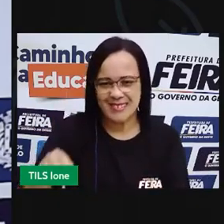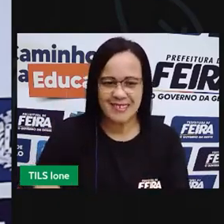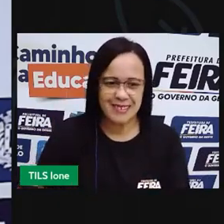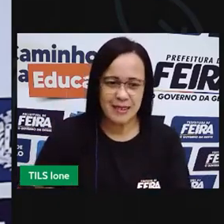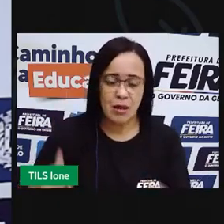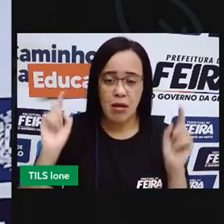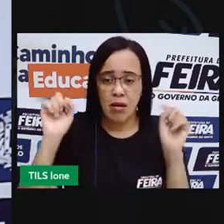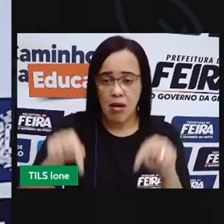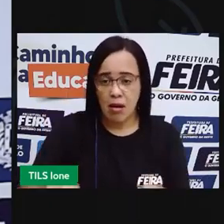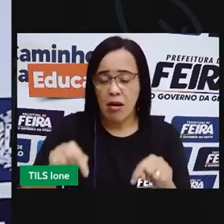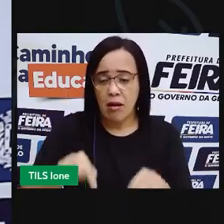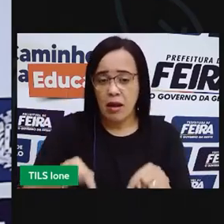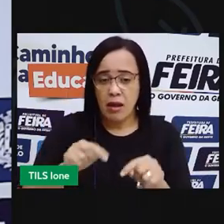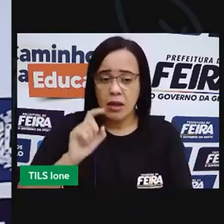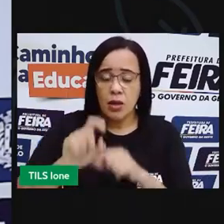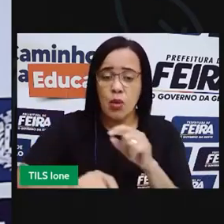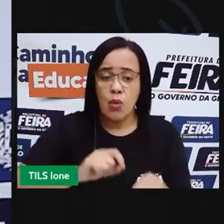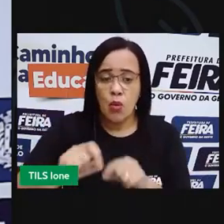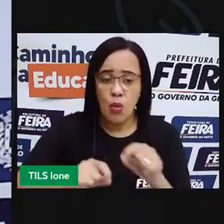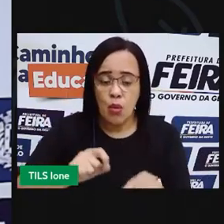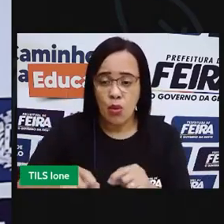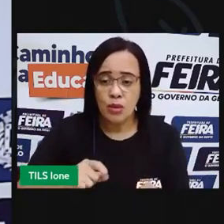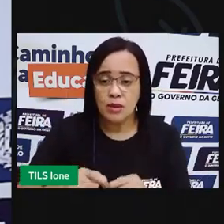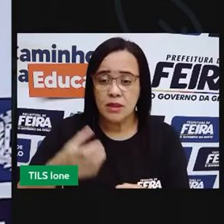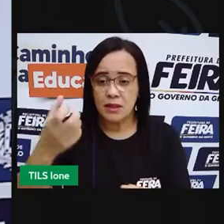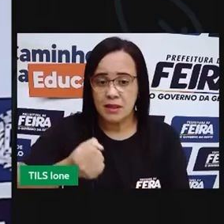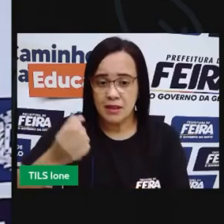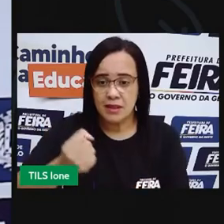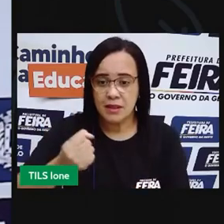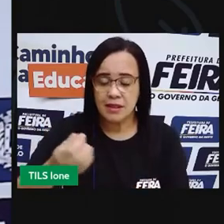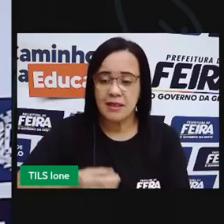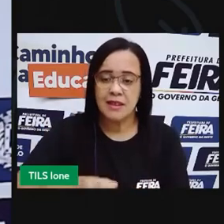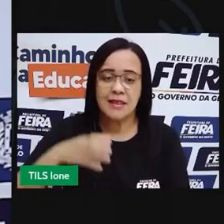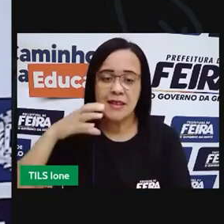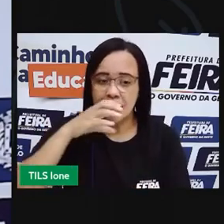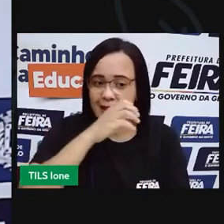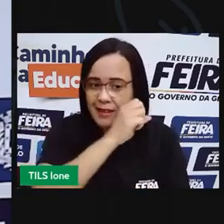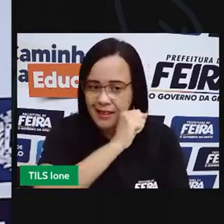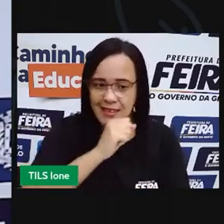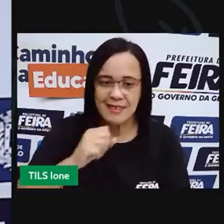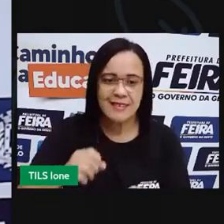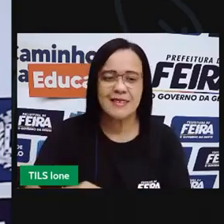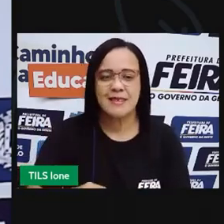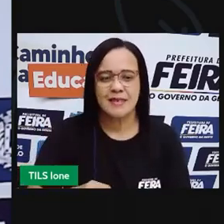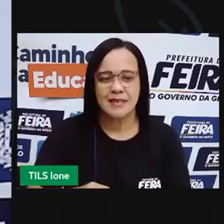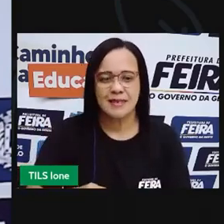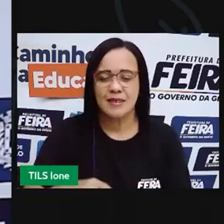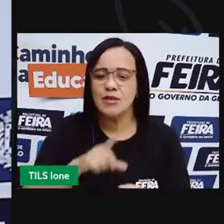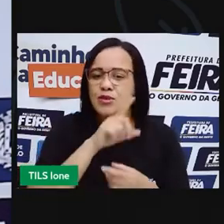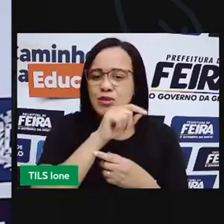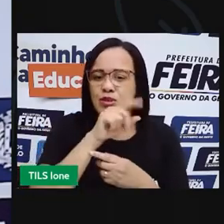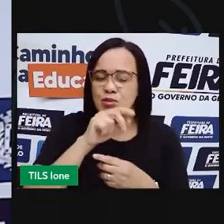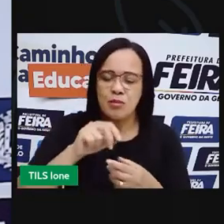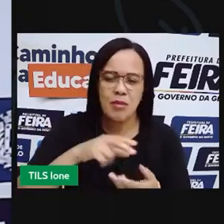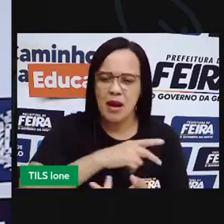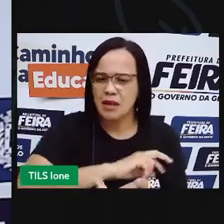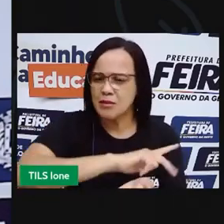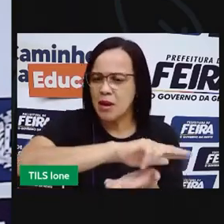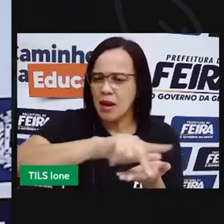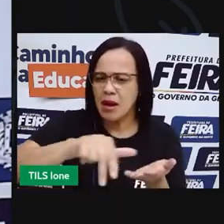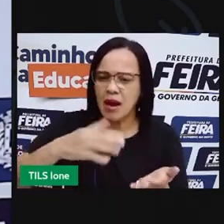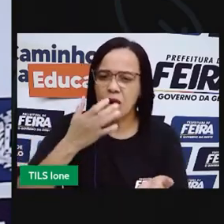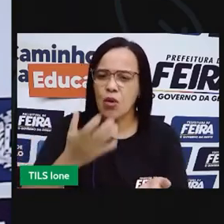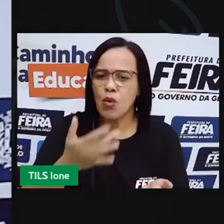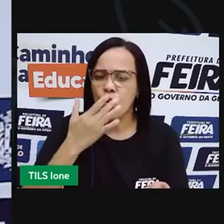Artista, sua caneta, leite novo, sua manta de lacuna, seus pássaros de muitas coisas, o